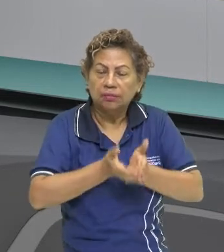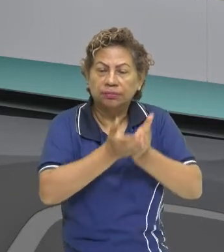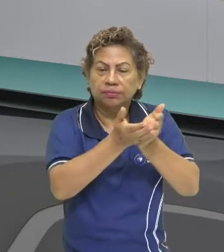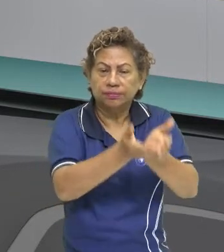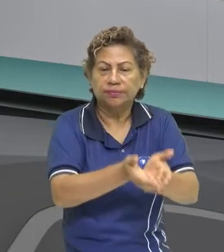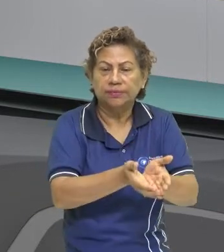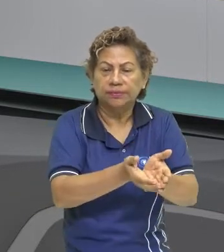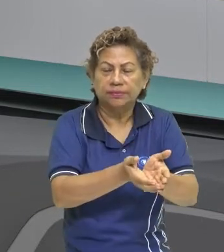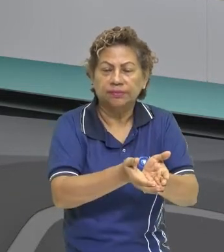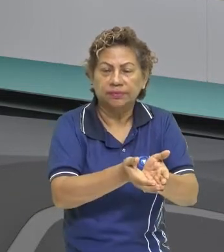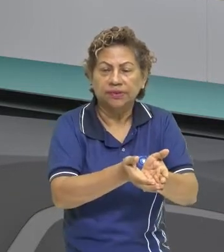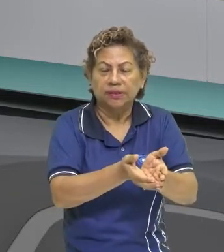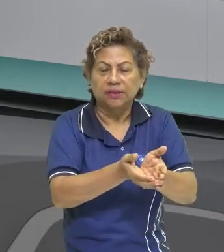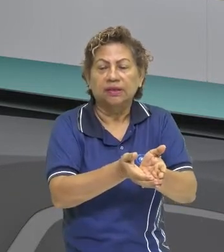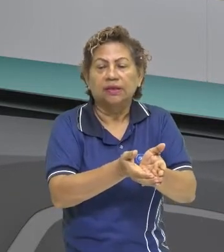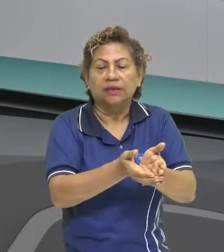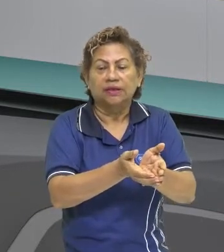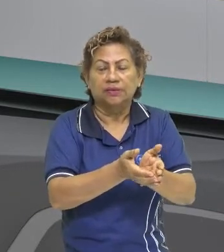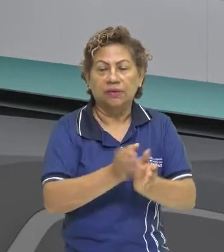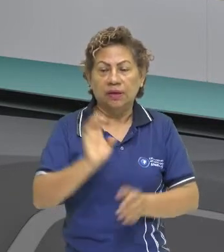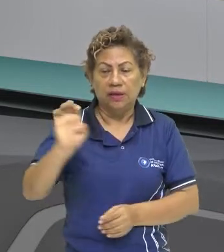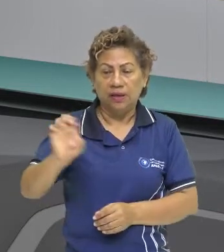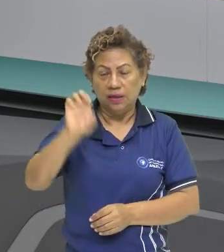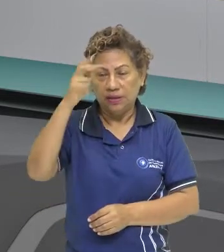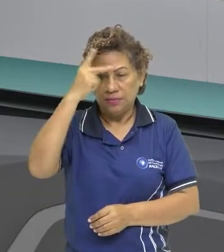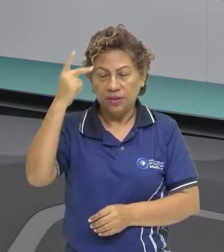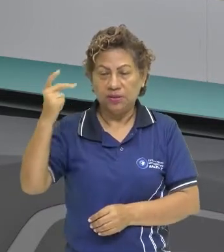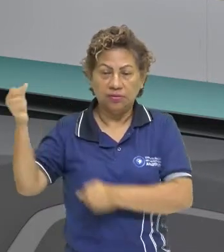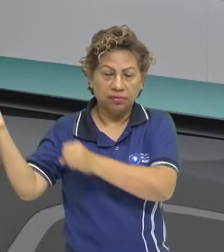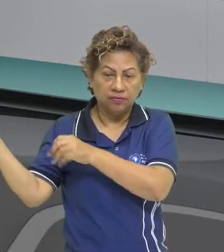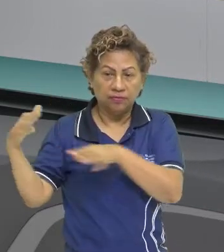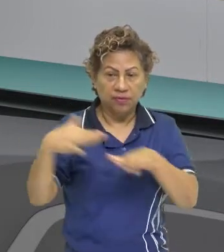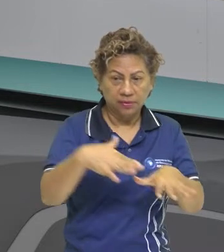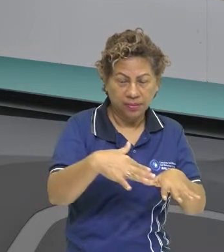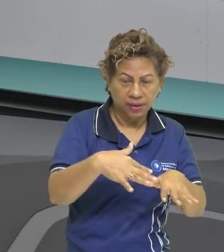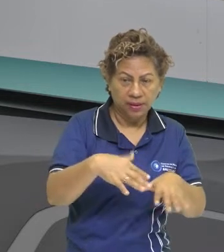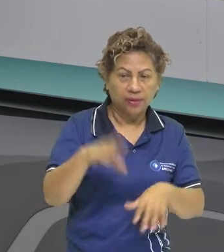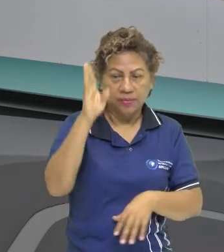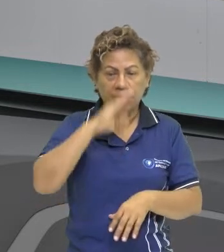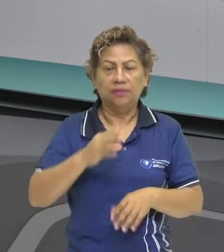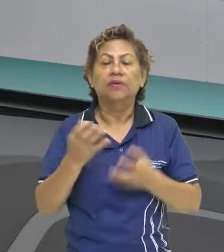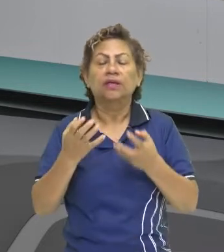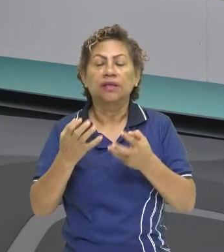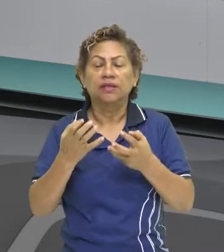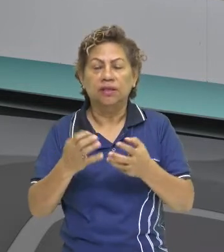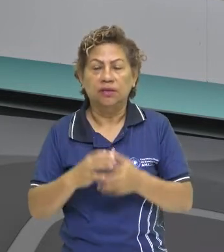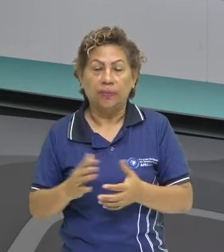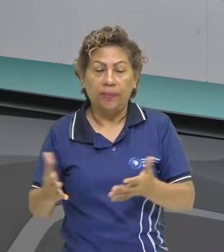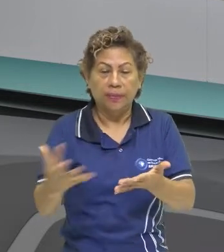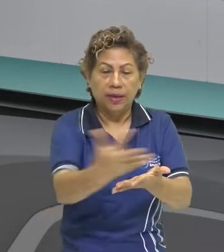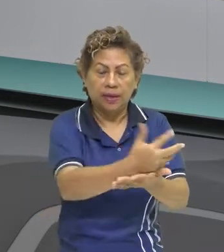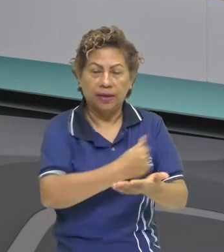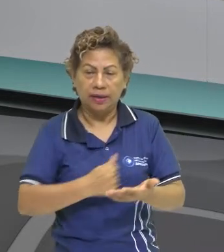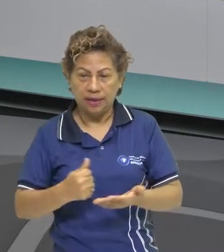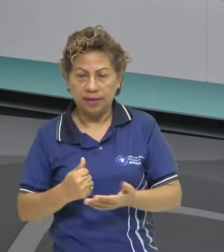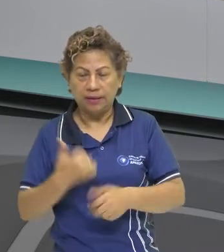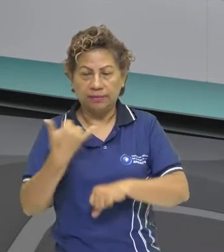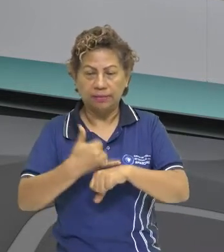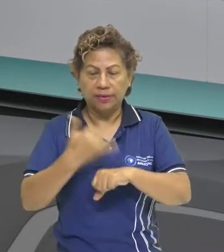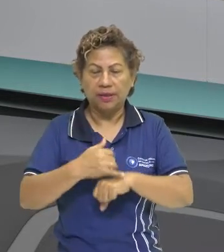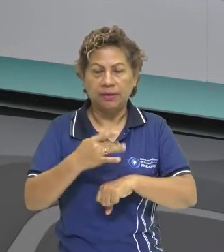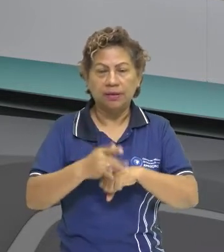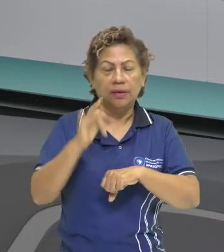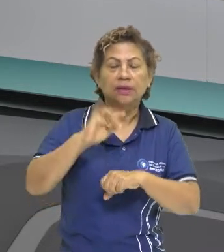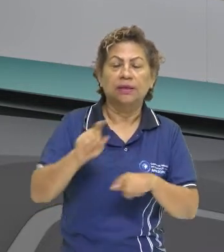dessas vindas dos europeus para o Brasil? Busca de metais preciosos, da riqueza do país, né, busca de novos